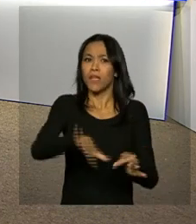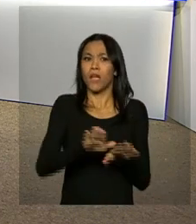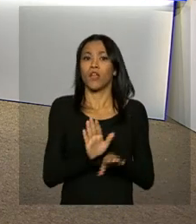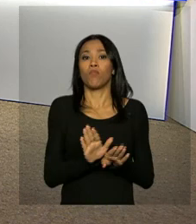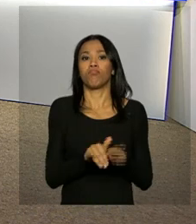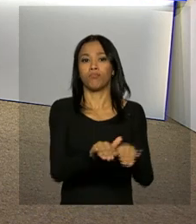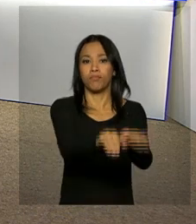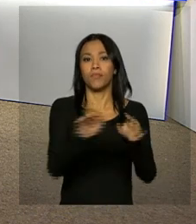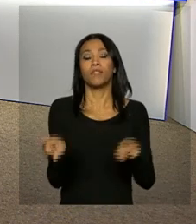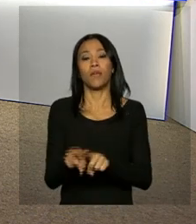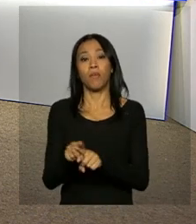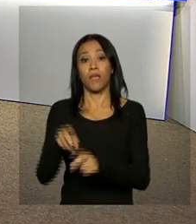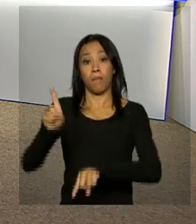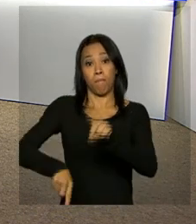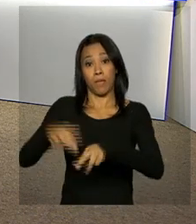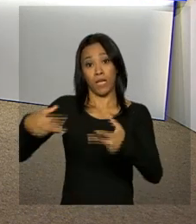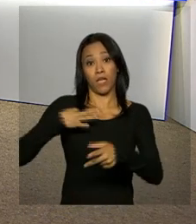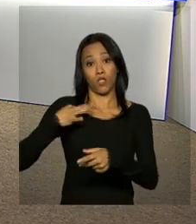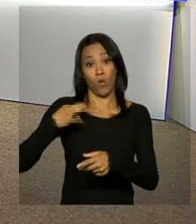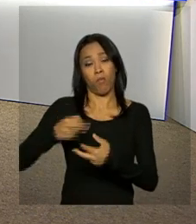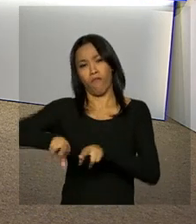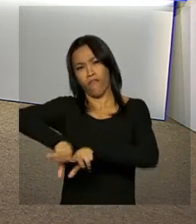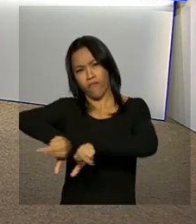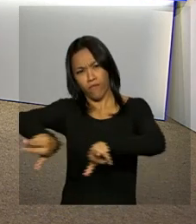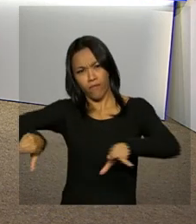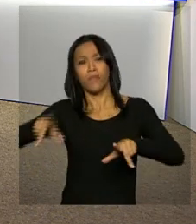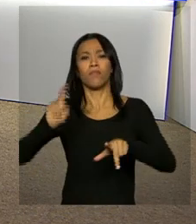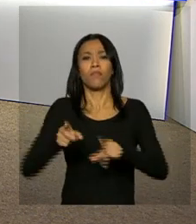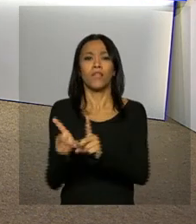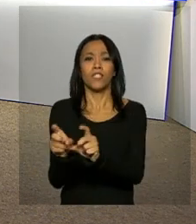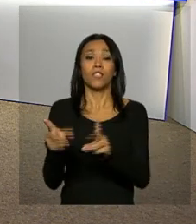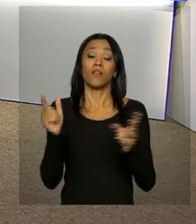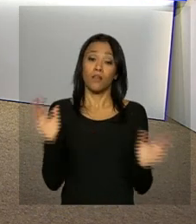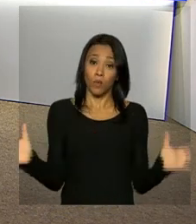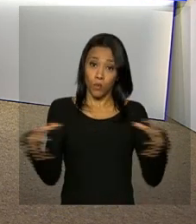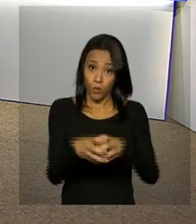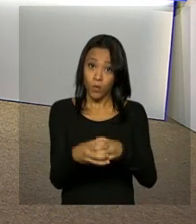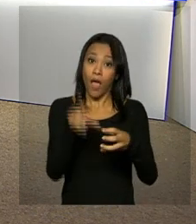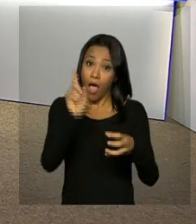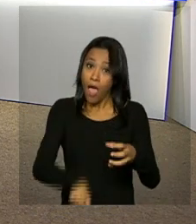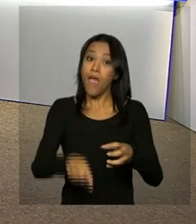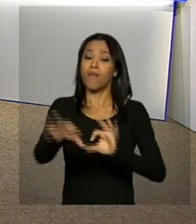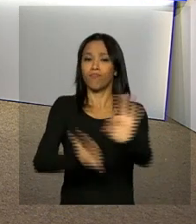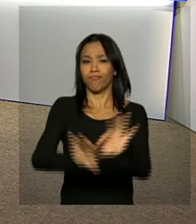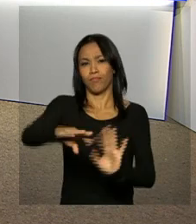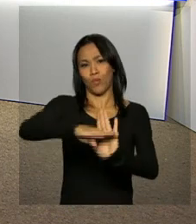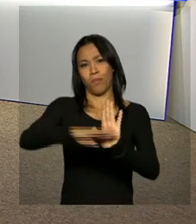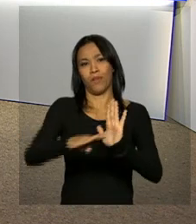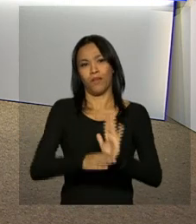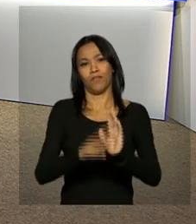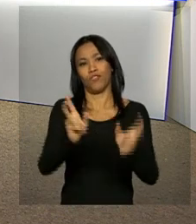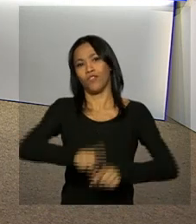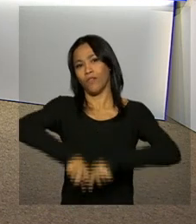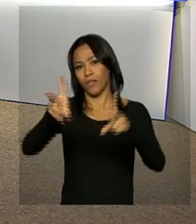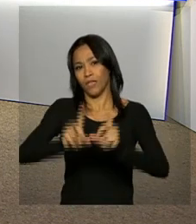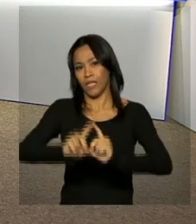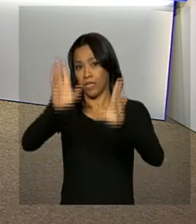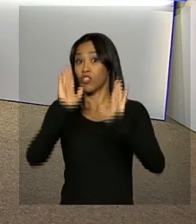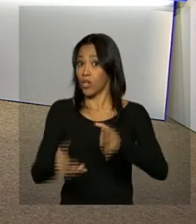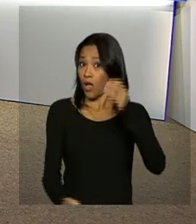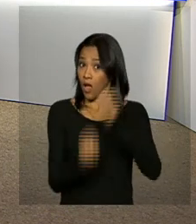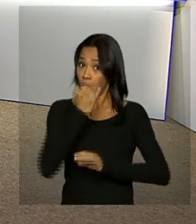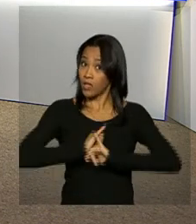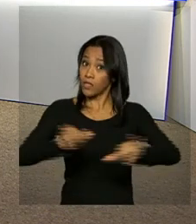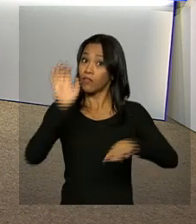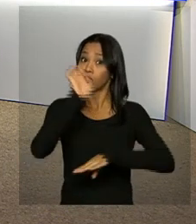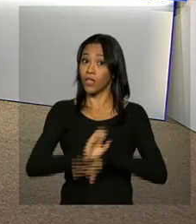confecção para exportar os produtos que comercializam. A iniciativa faz parte do Plano Nacional de Exportações, que já foi lançado